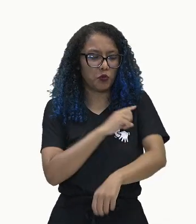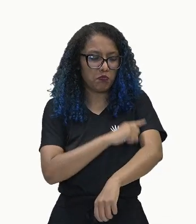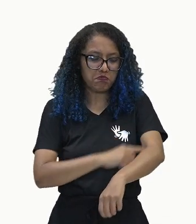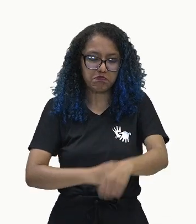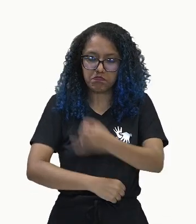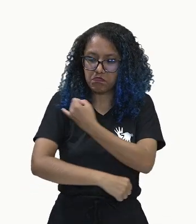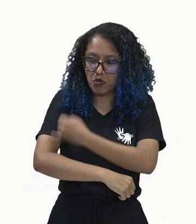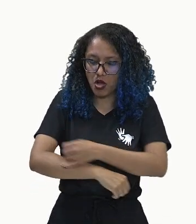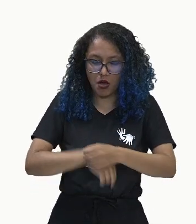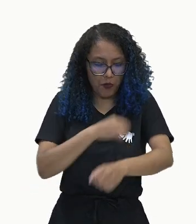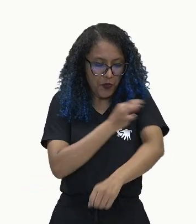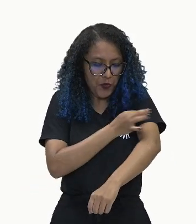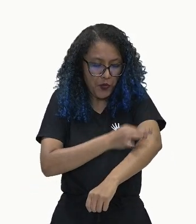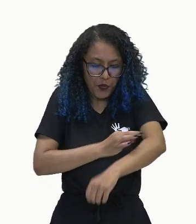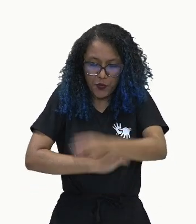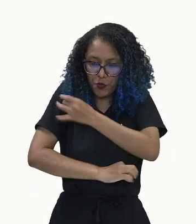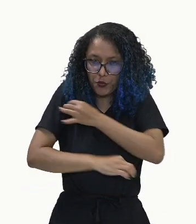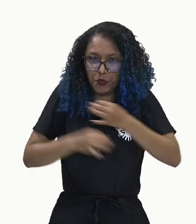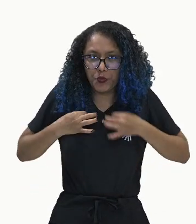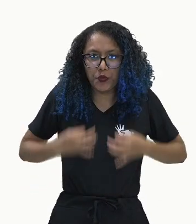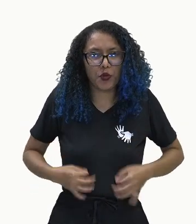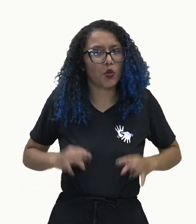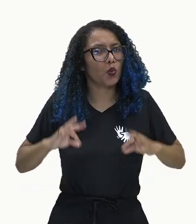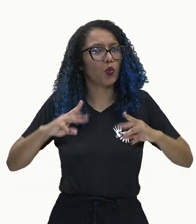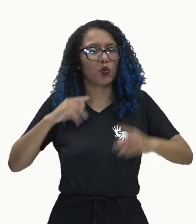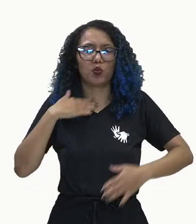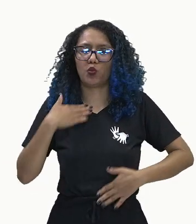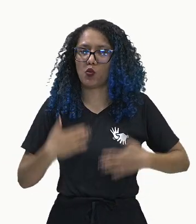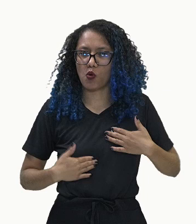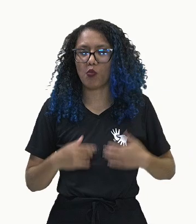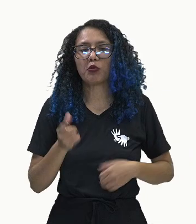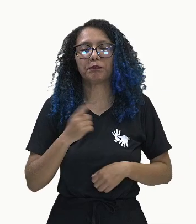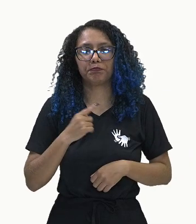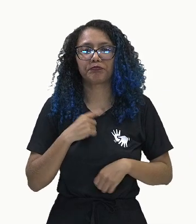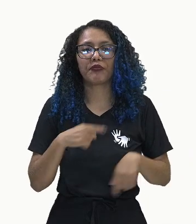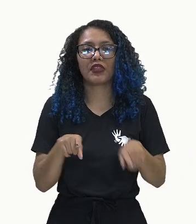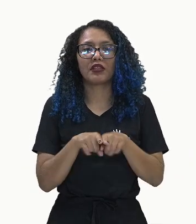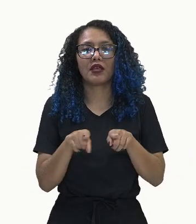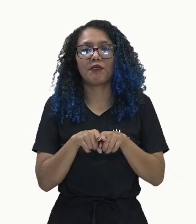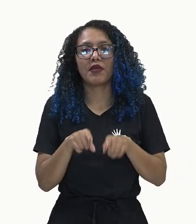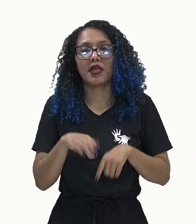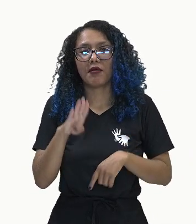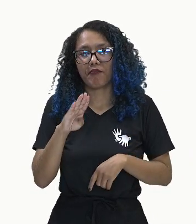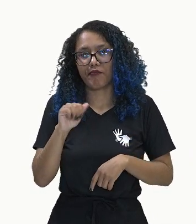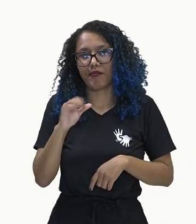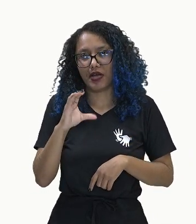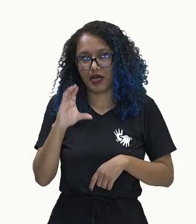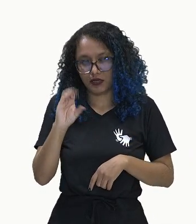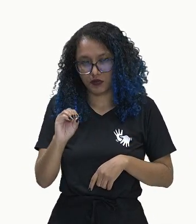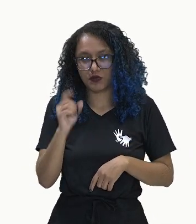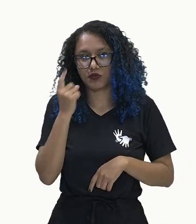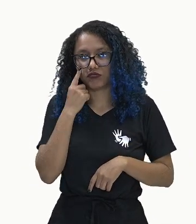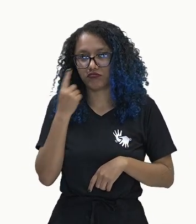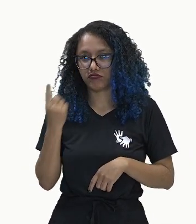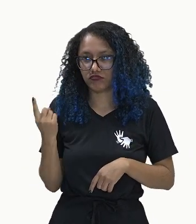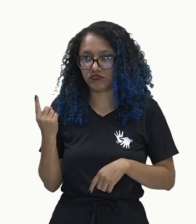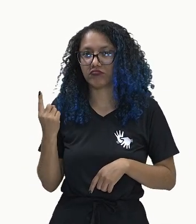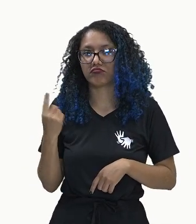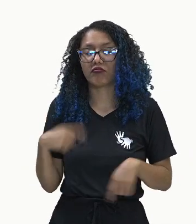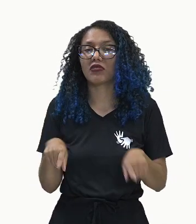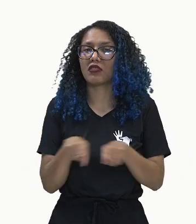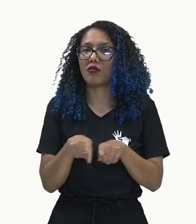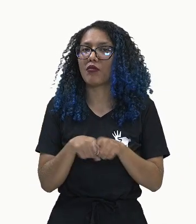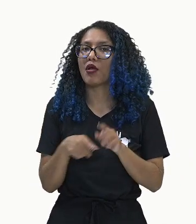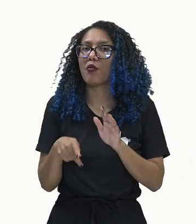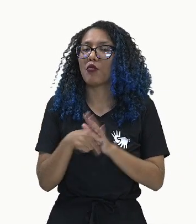tem linfonodos. Nós temos também a presença de baço, nesse caso é um baço, que é o órgão também do